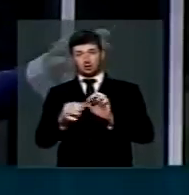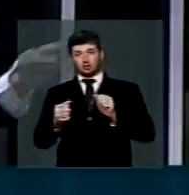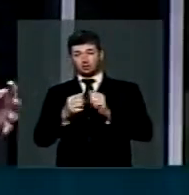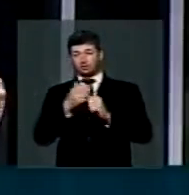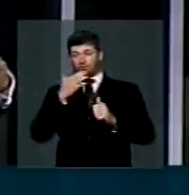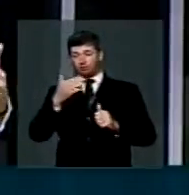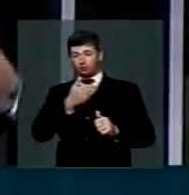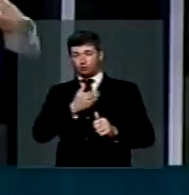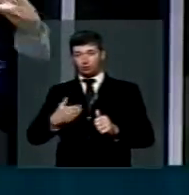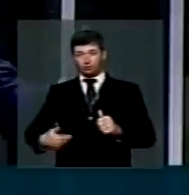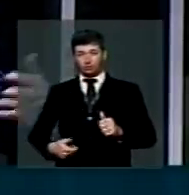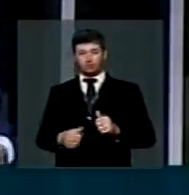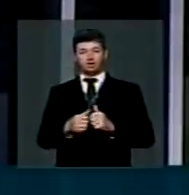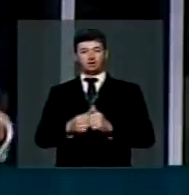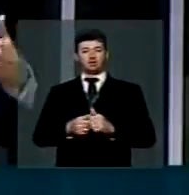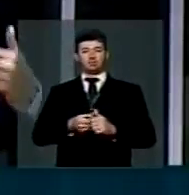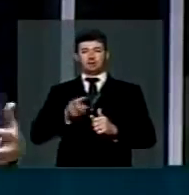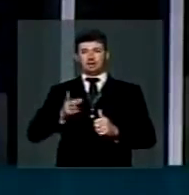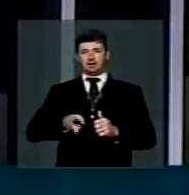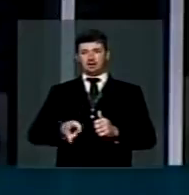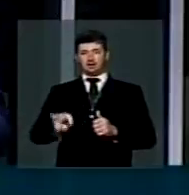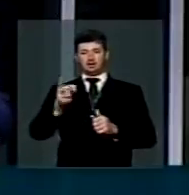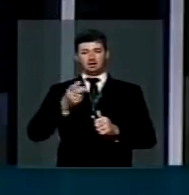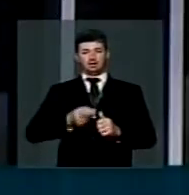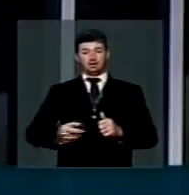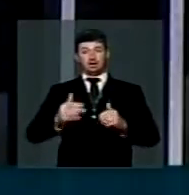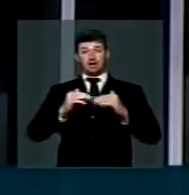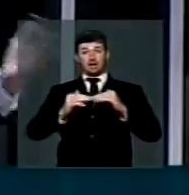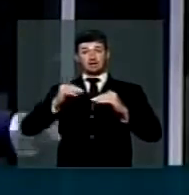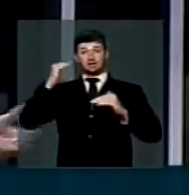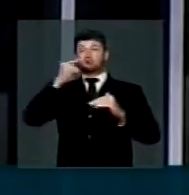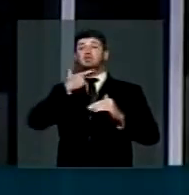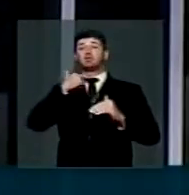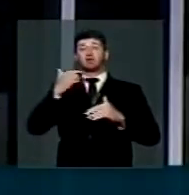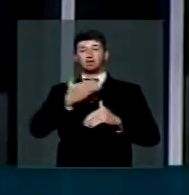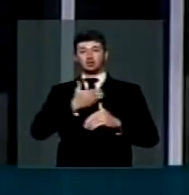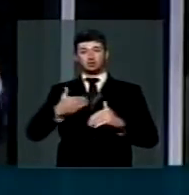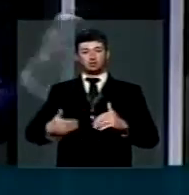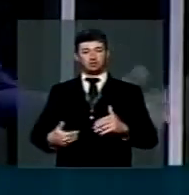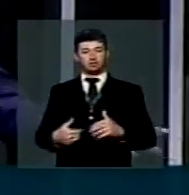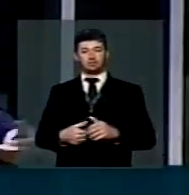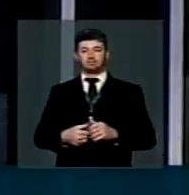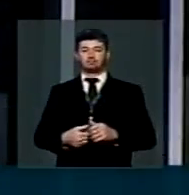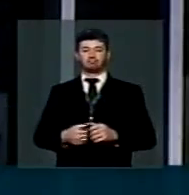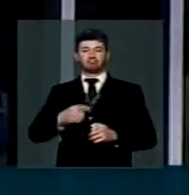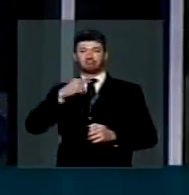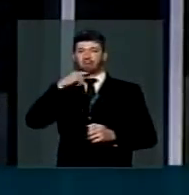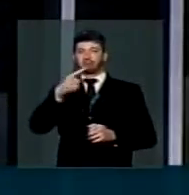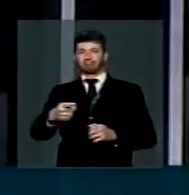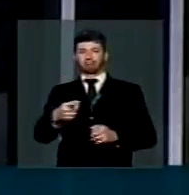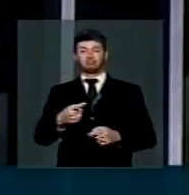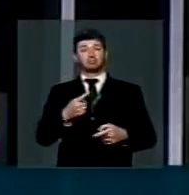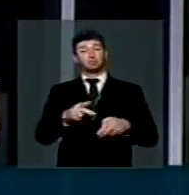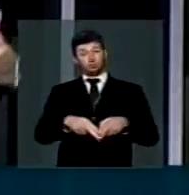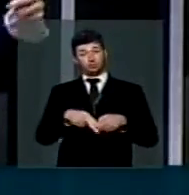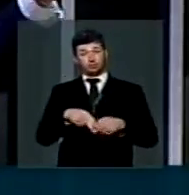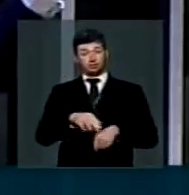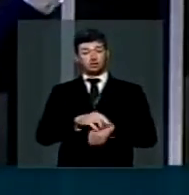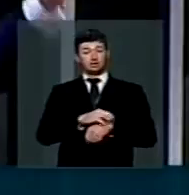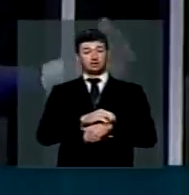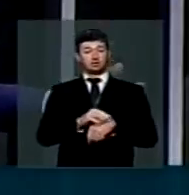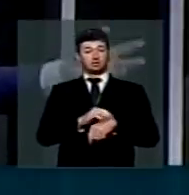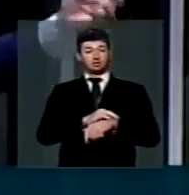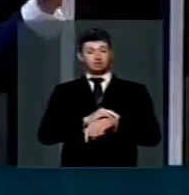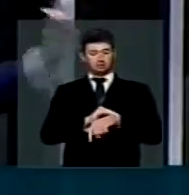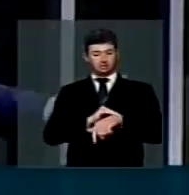Estado que fosse perene, acima da vontade dos governos, não concretizou. Por isso, a